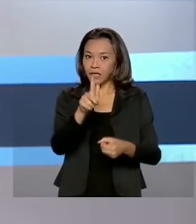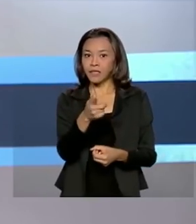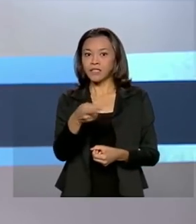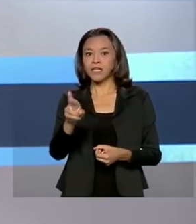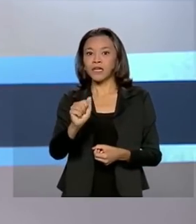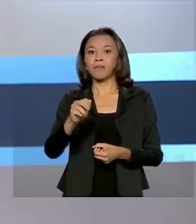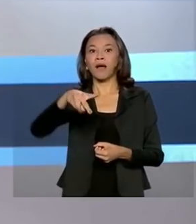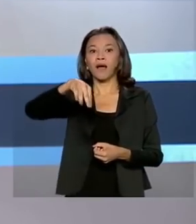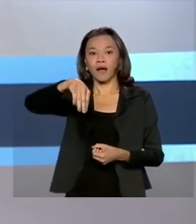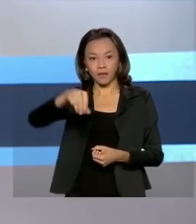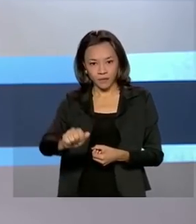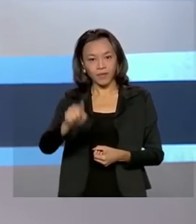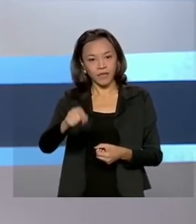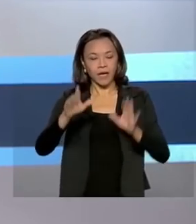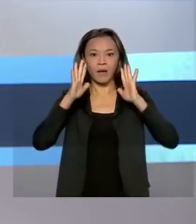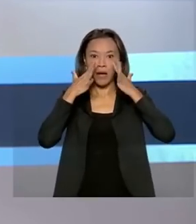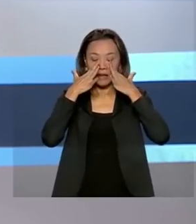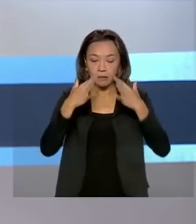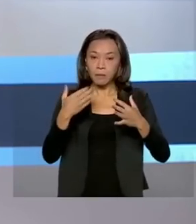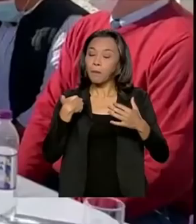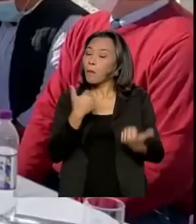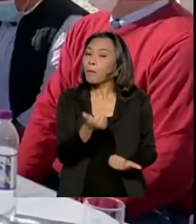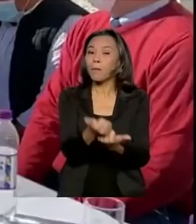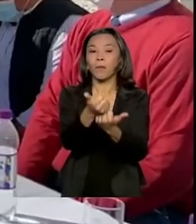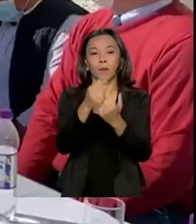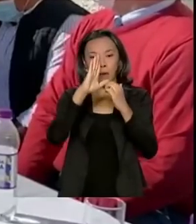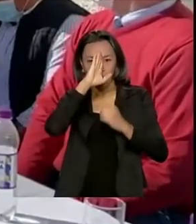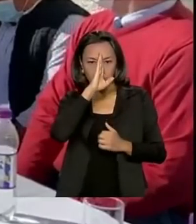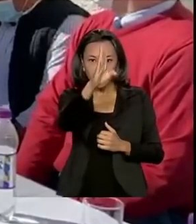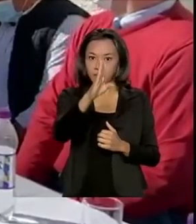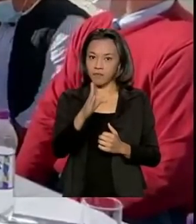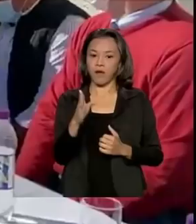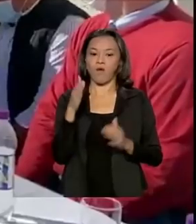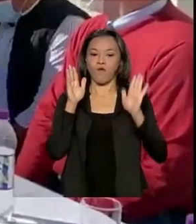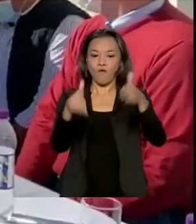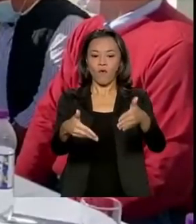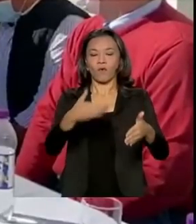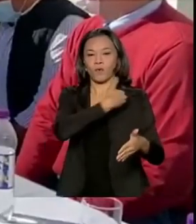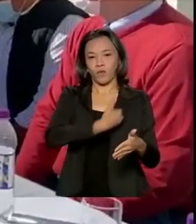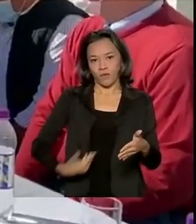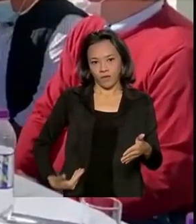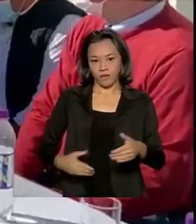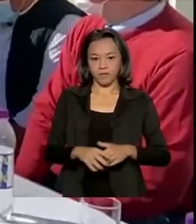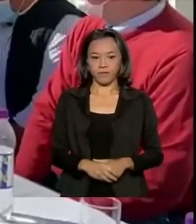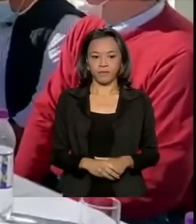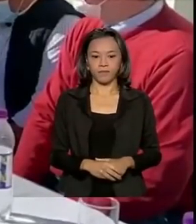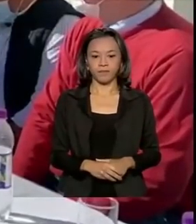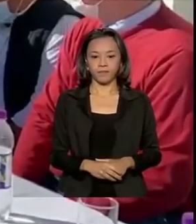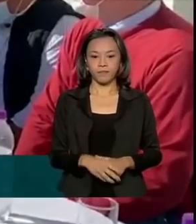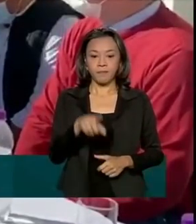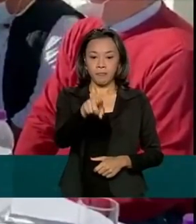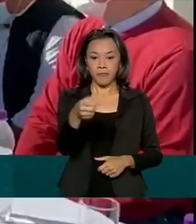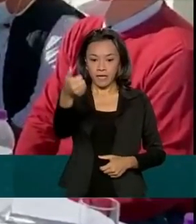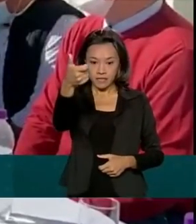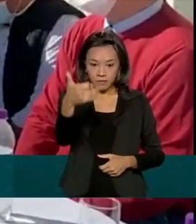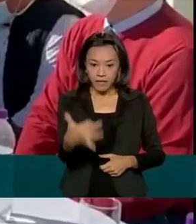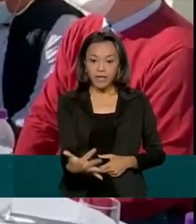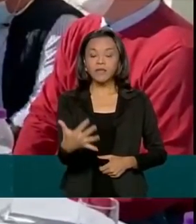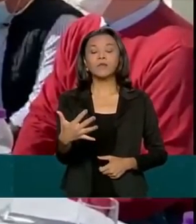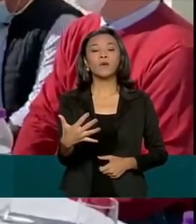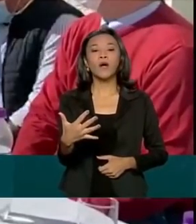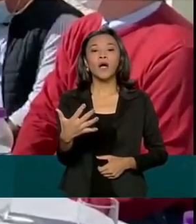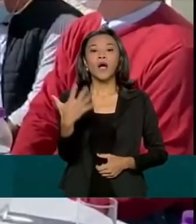postos de saúde é prioridade do governo. A atenção à saúde começa realmente na